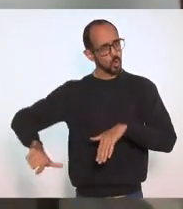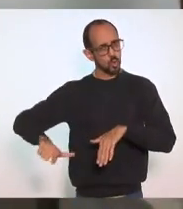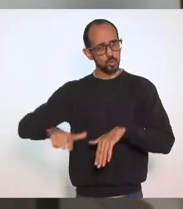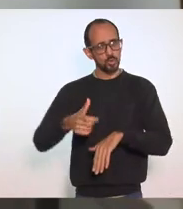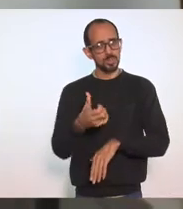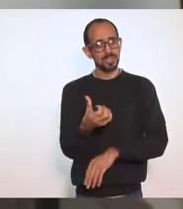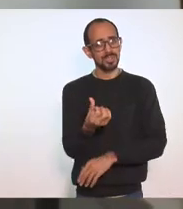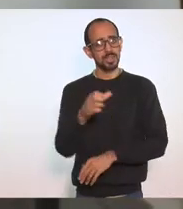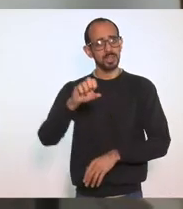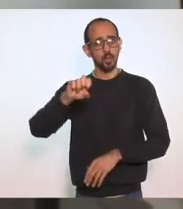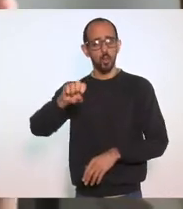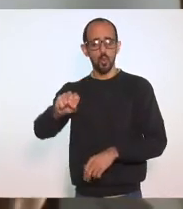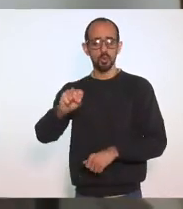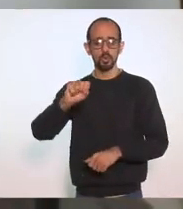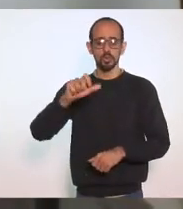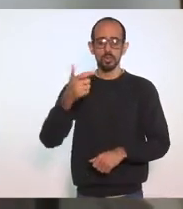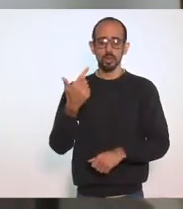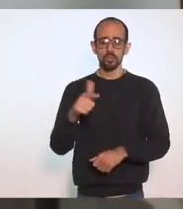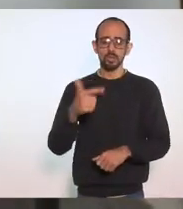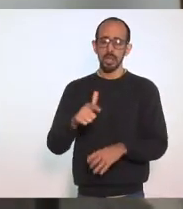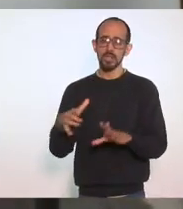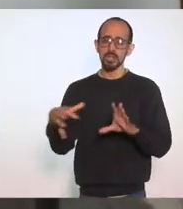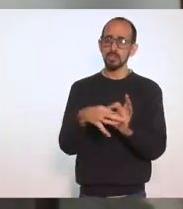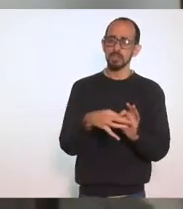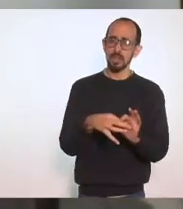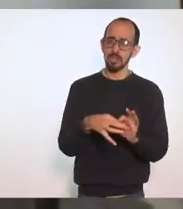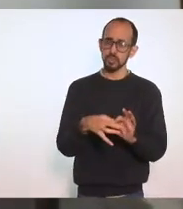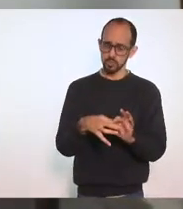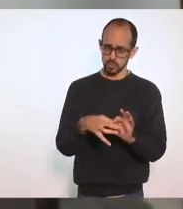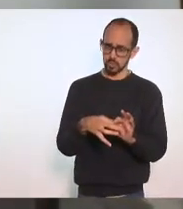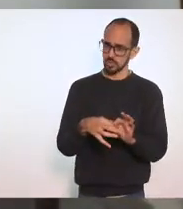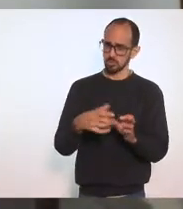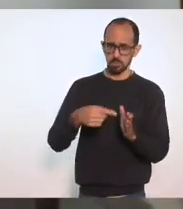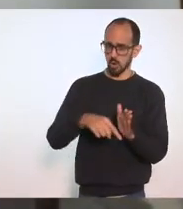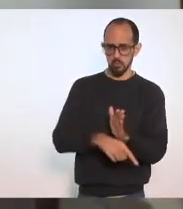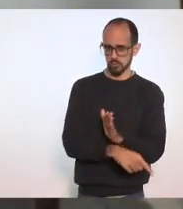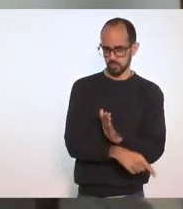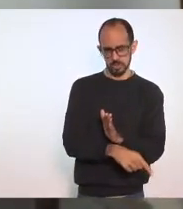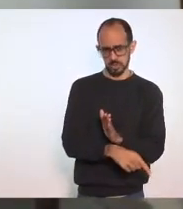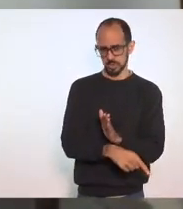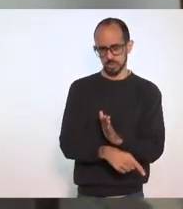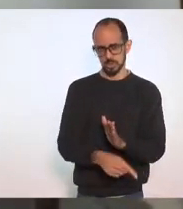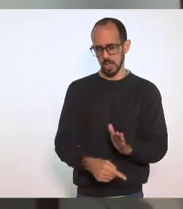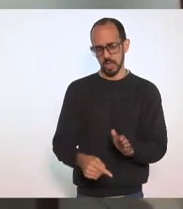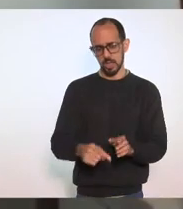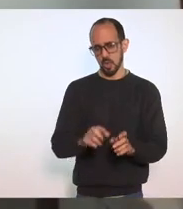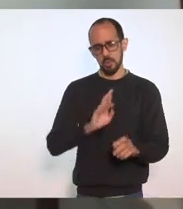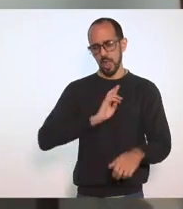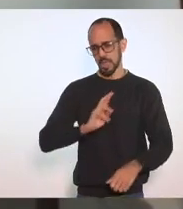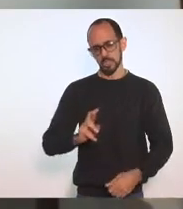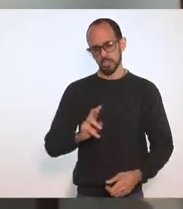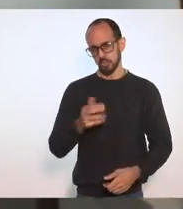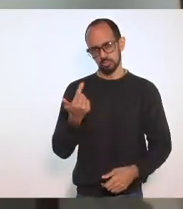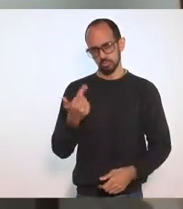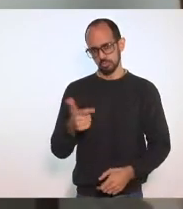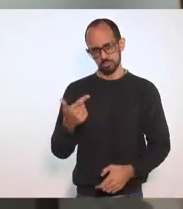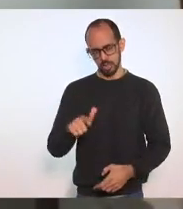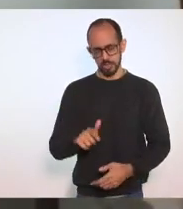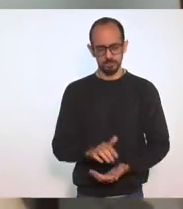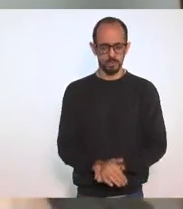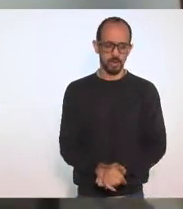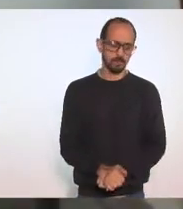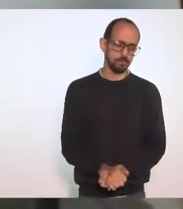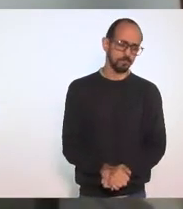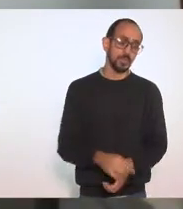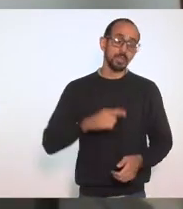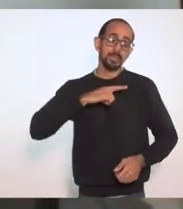Não tem Essas ligações Profundas Como religião Tem Como